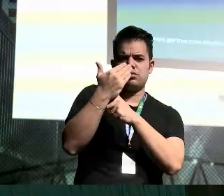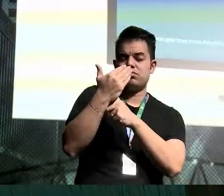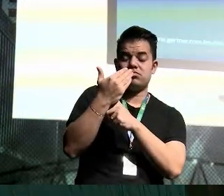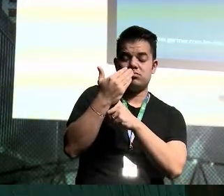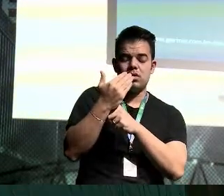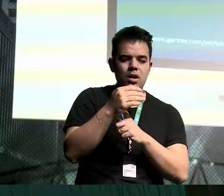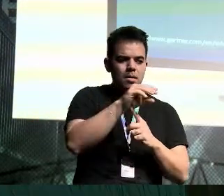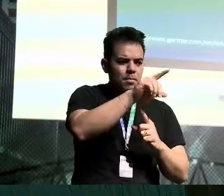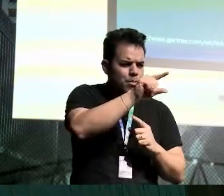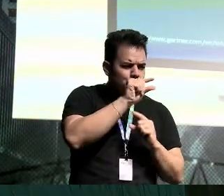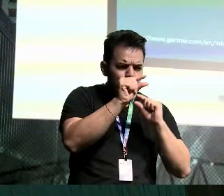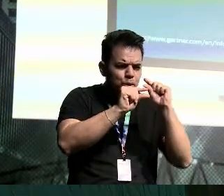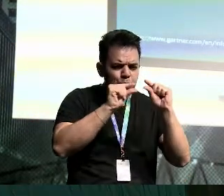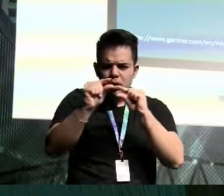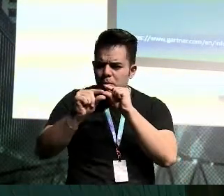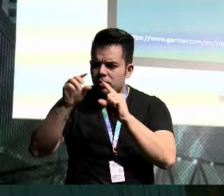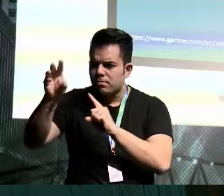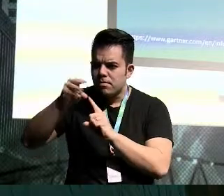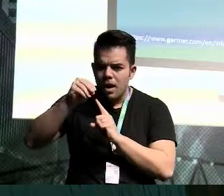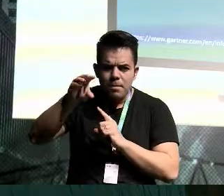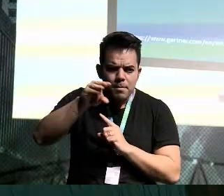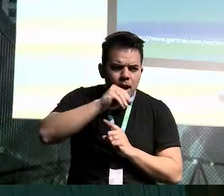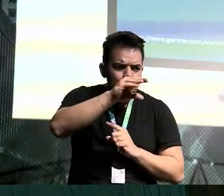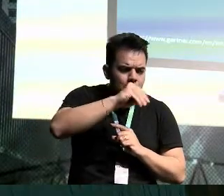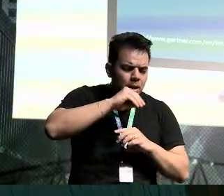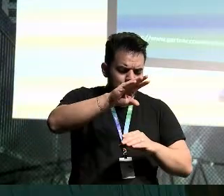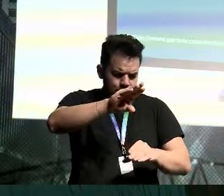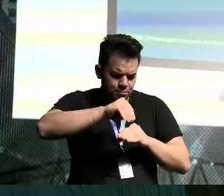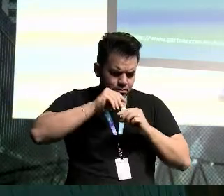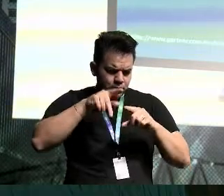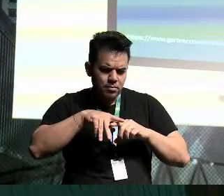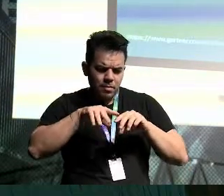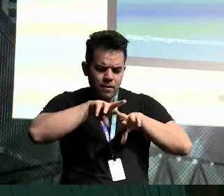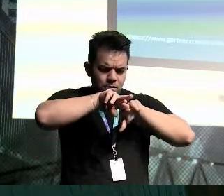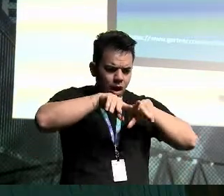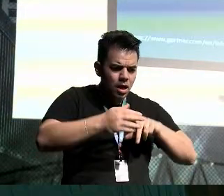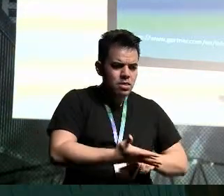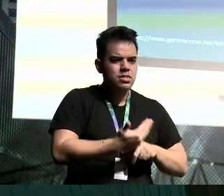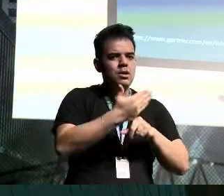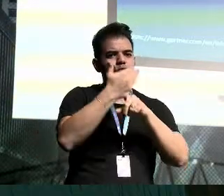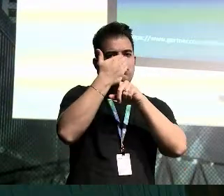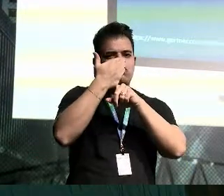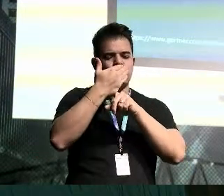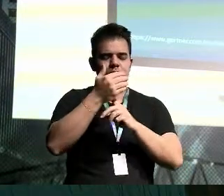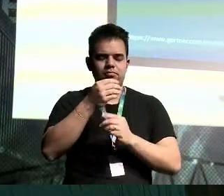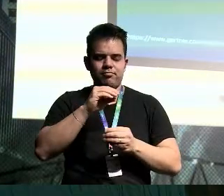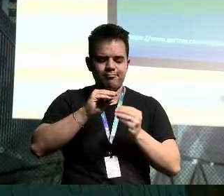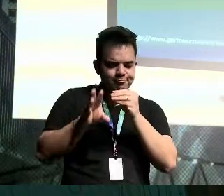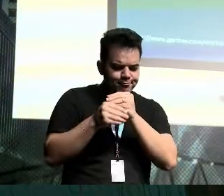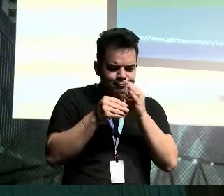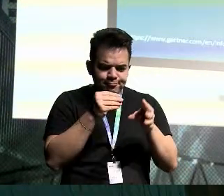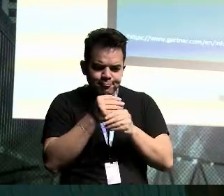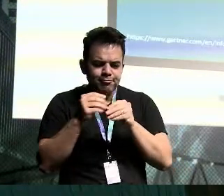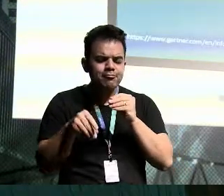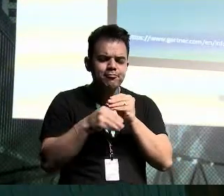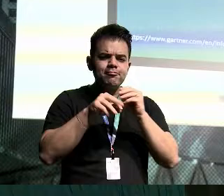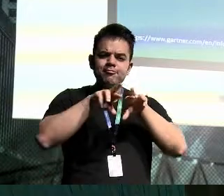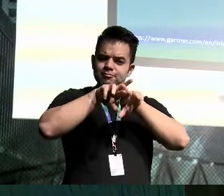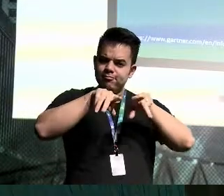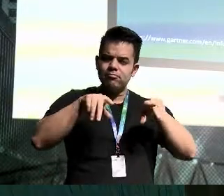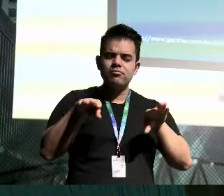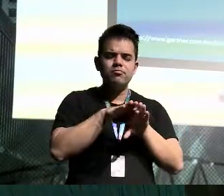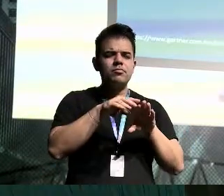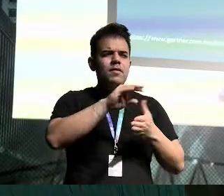junção e a boa prática de várias tecnologias já consolidadas, já existentes no mercado. Então você pode estar falando aí de